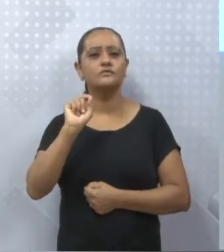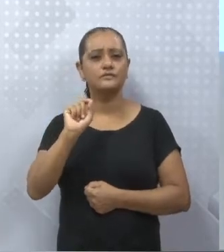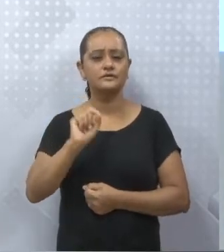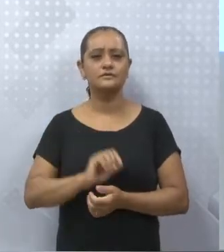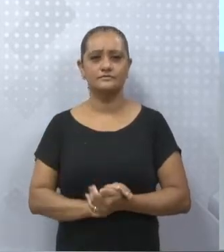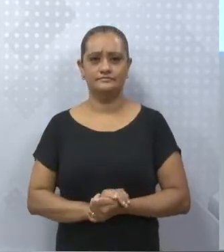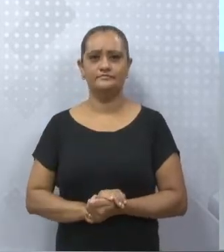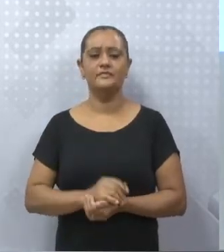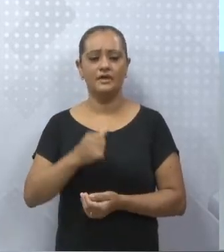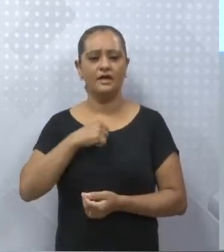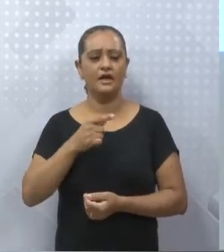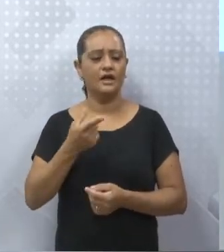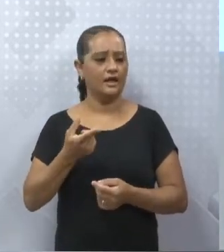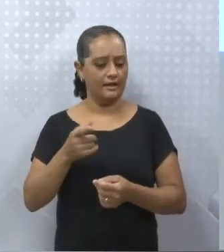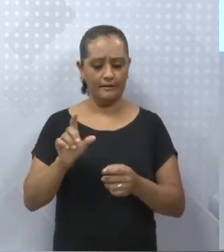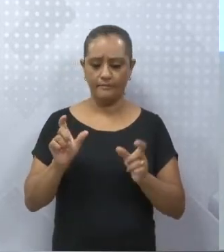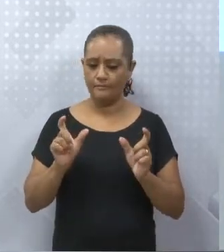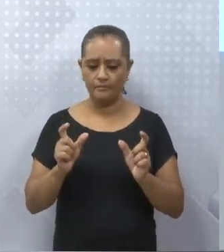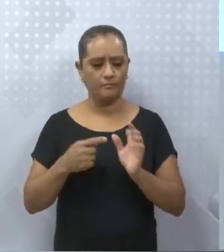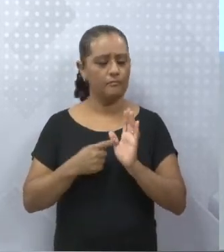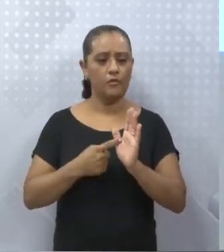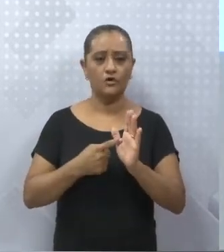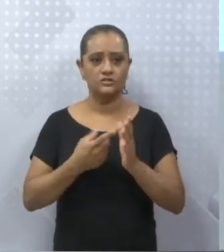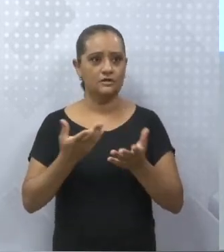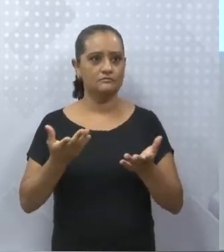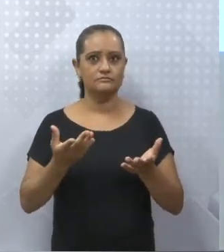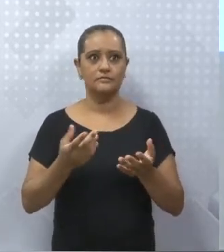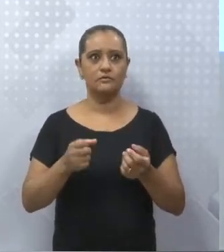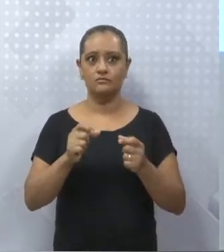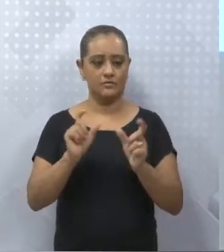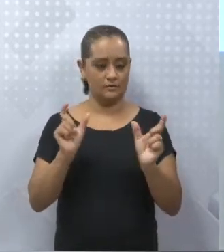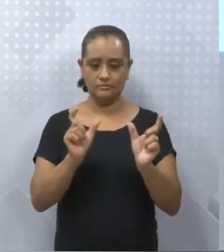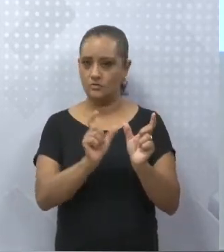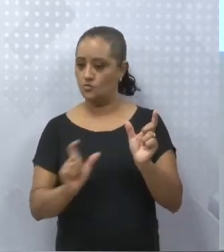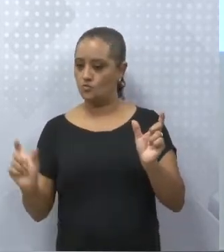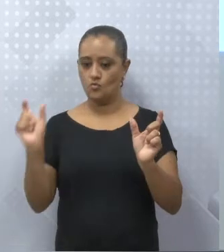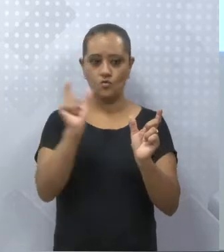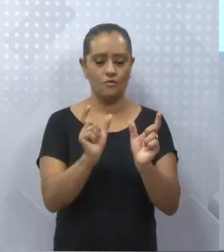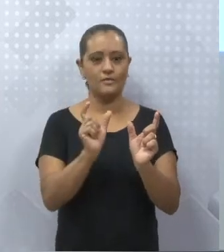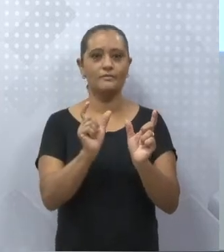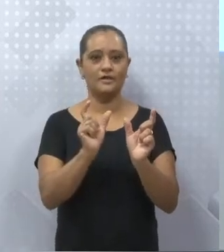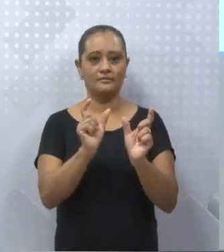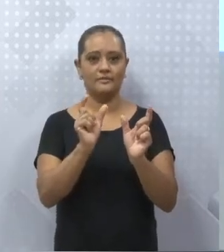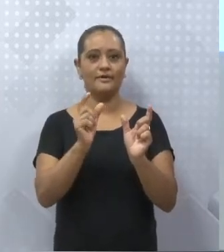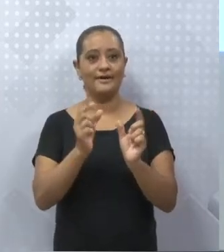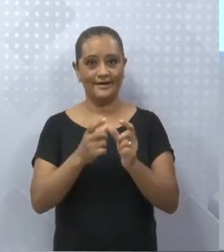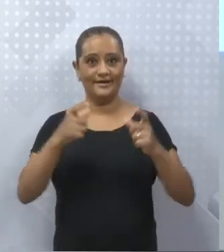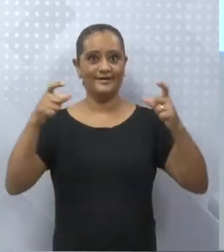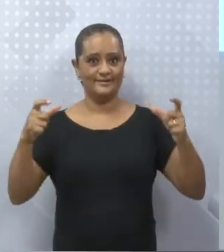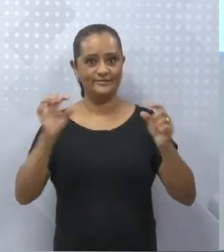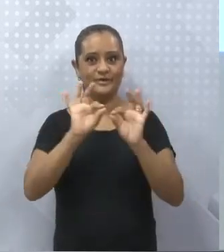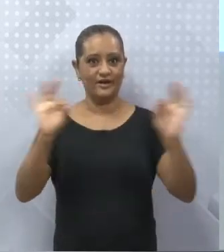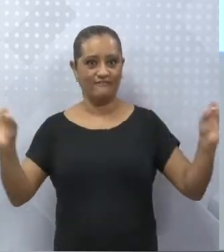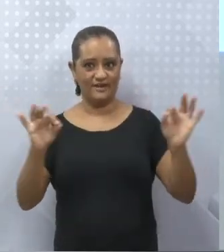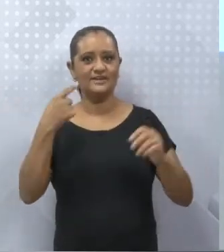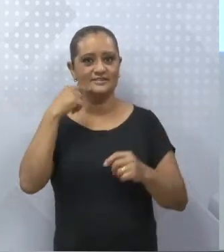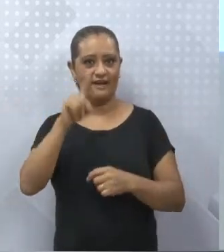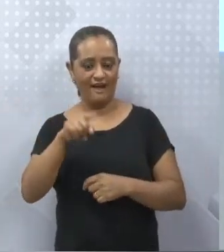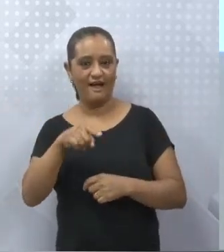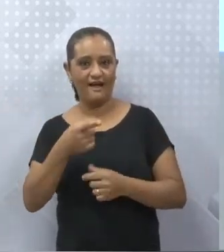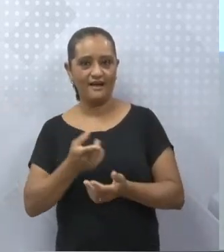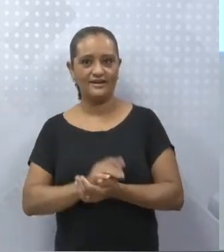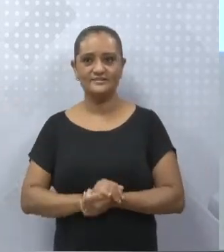que pede uma movimentação, é aquele que vai exigir um complemento. Ah, mas verbo intransitivo sempre vai vir sem